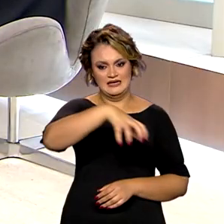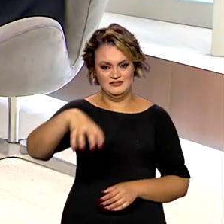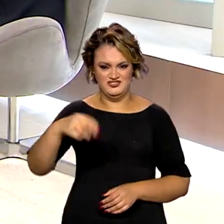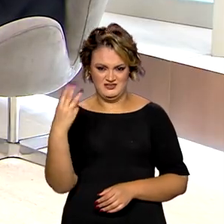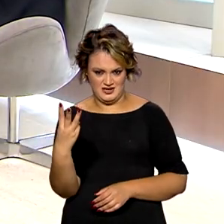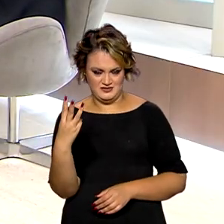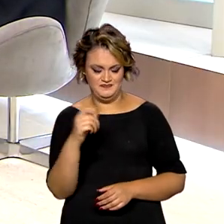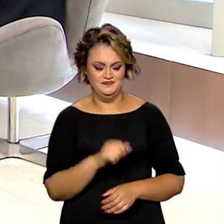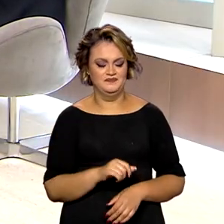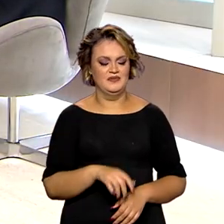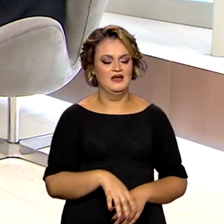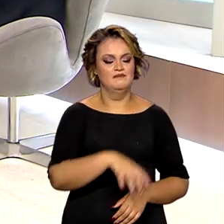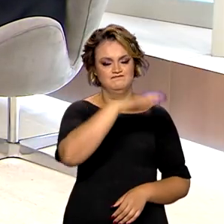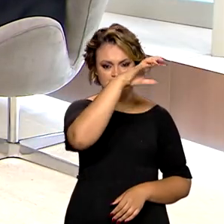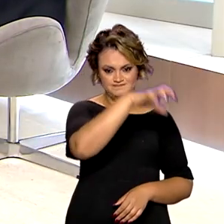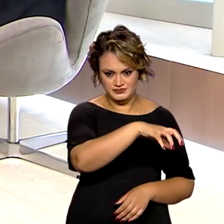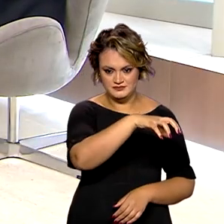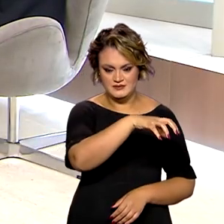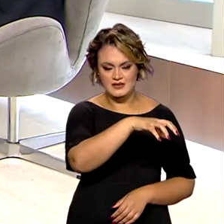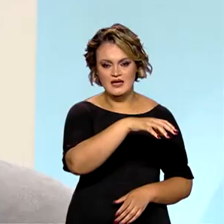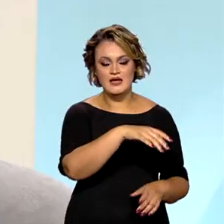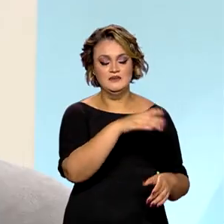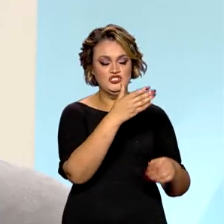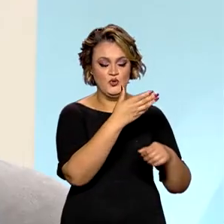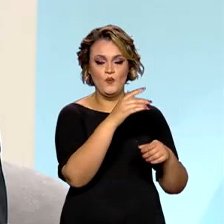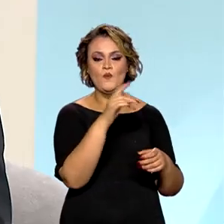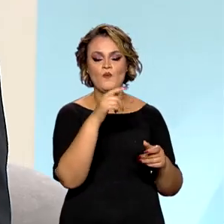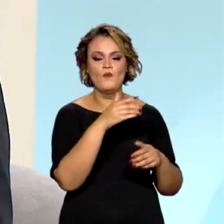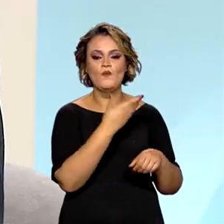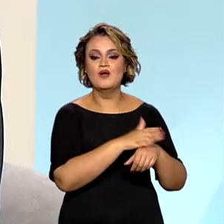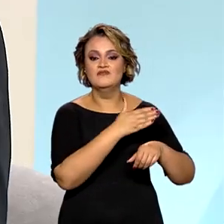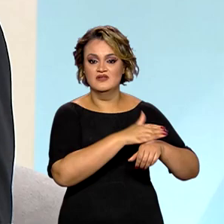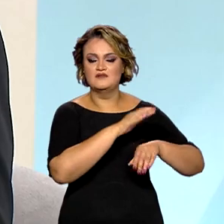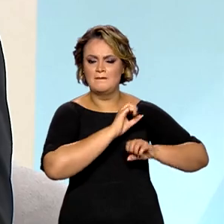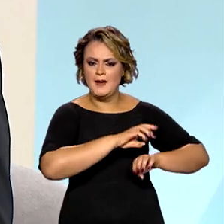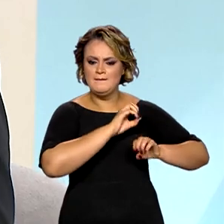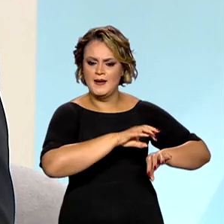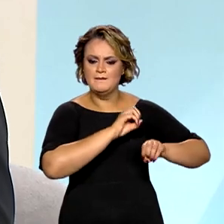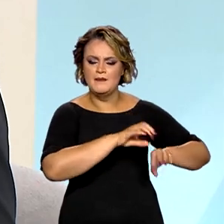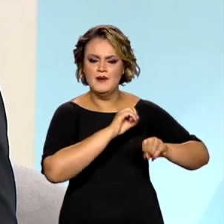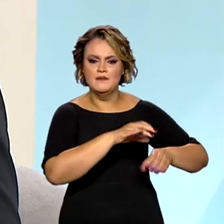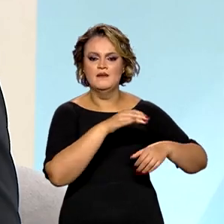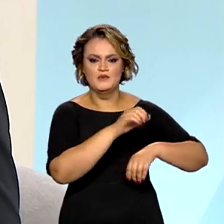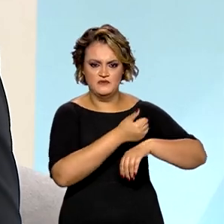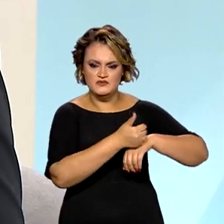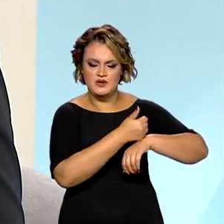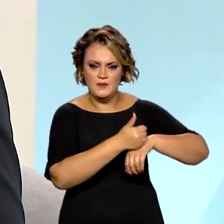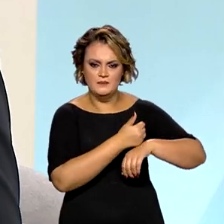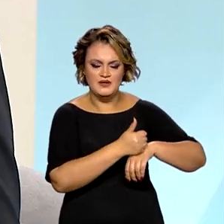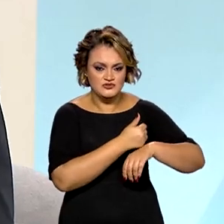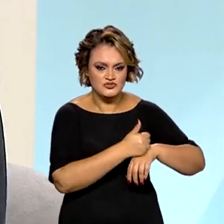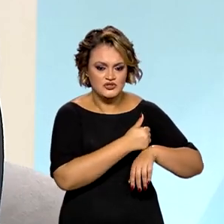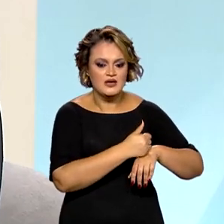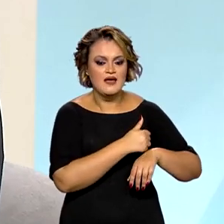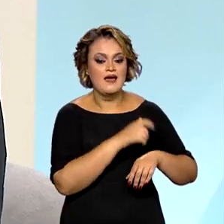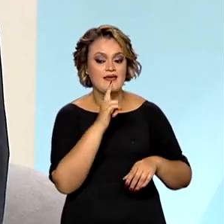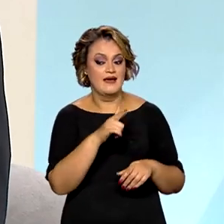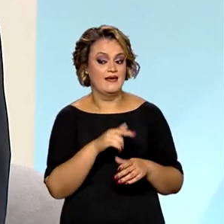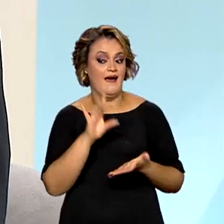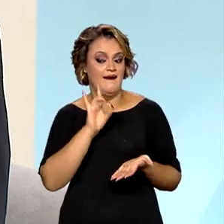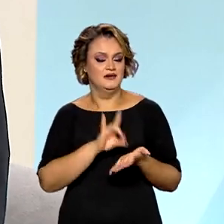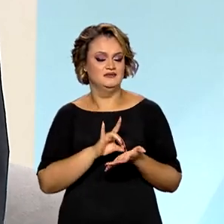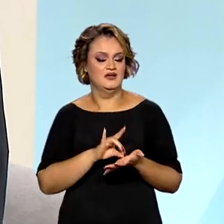Claro. O Qualifica Mulher, ele fala da parte de qualificação, são capacitações profissionais que a partir da realidade